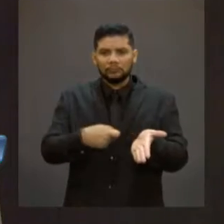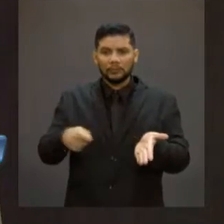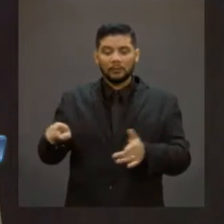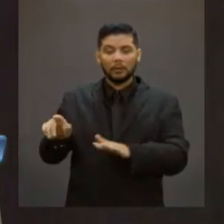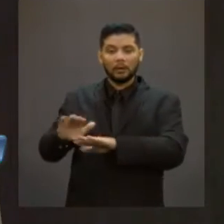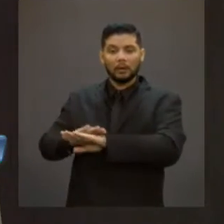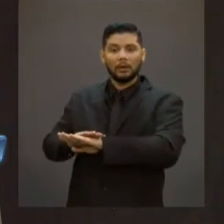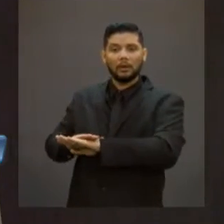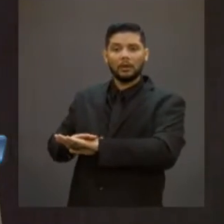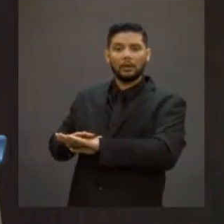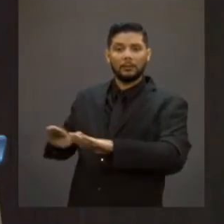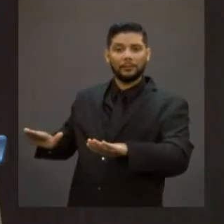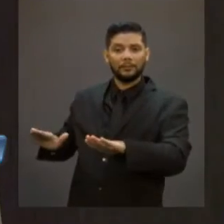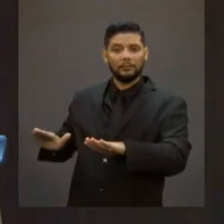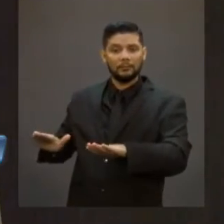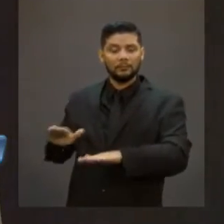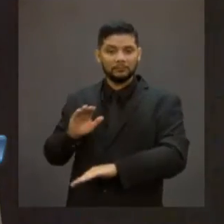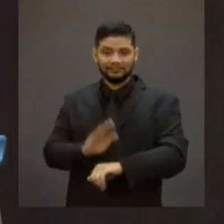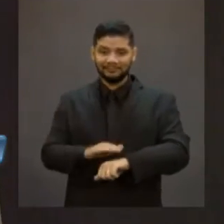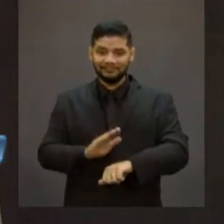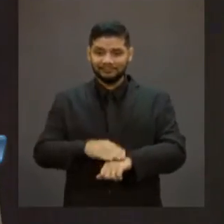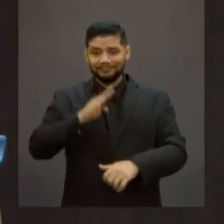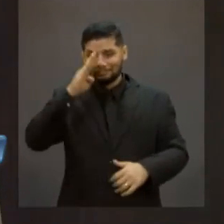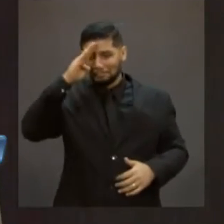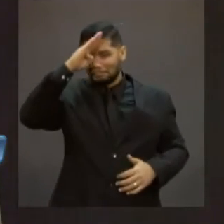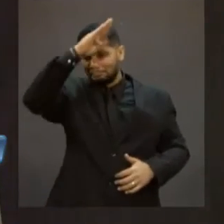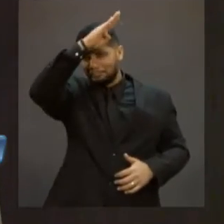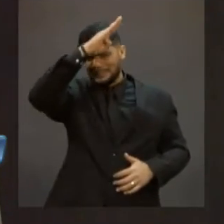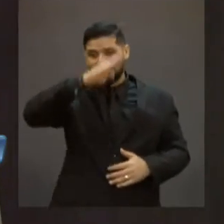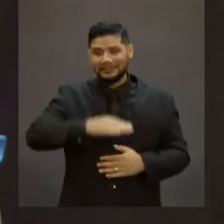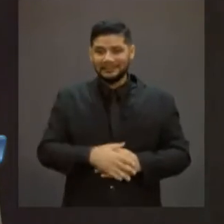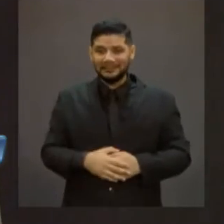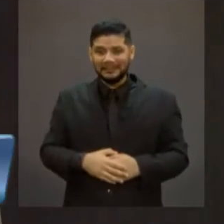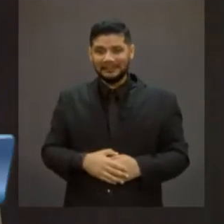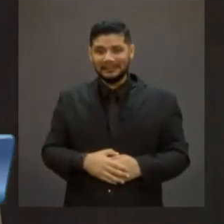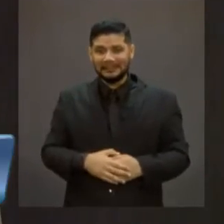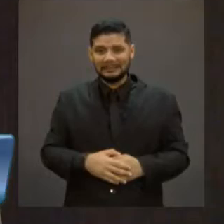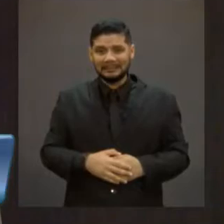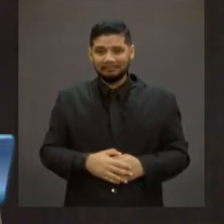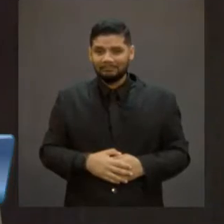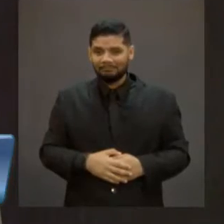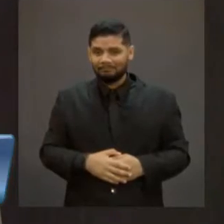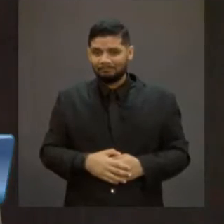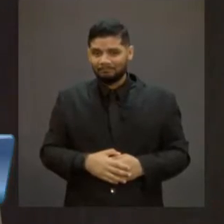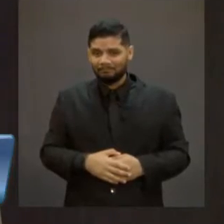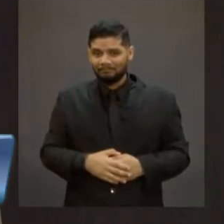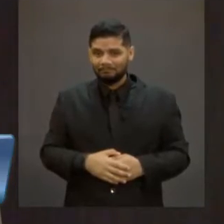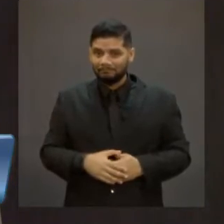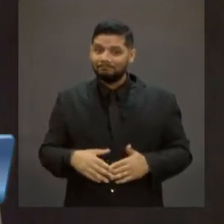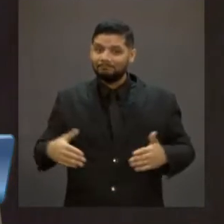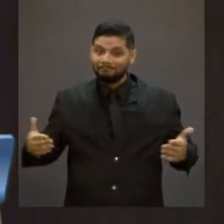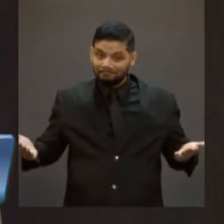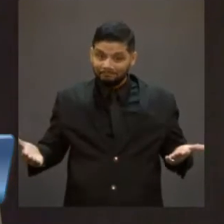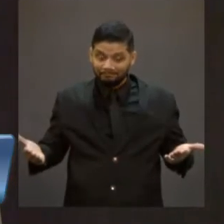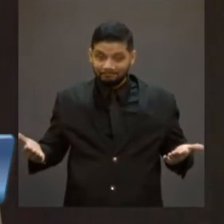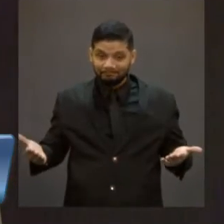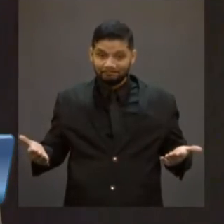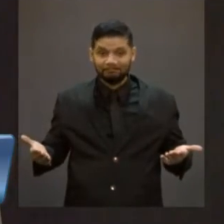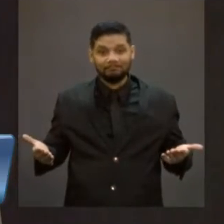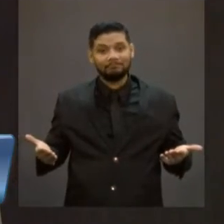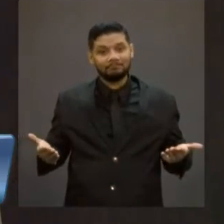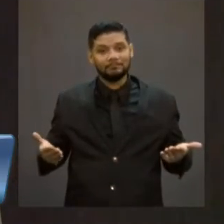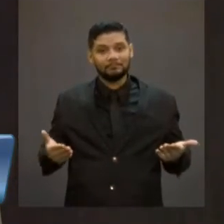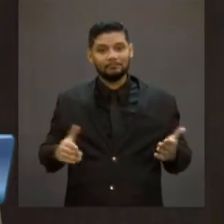de Bolsonaro. Portanto, todas essas avaliações que estavam reconhecidas na Lei Complementar 142,